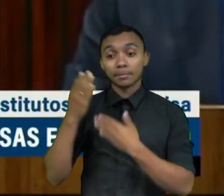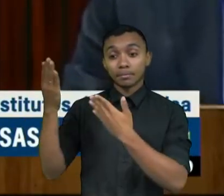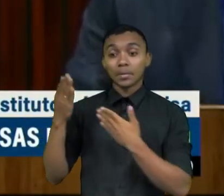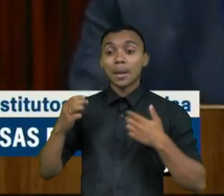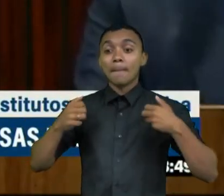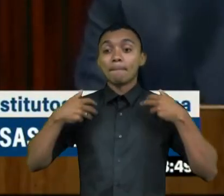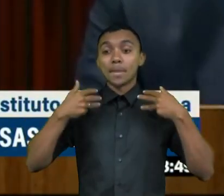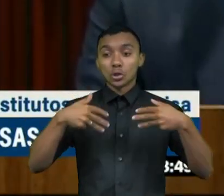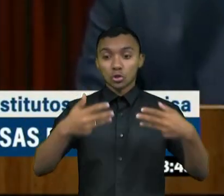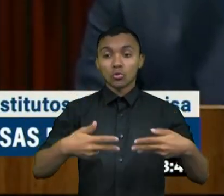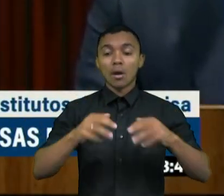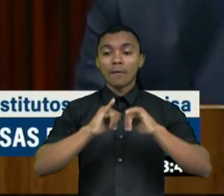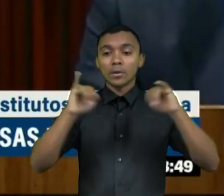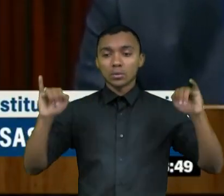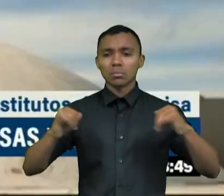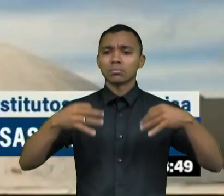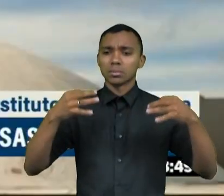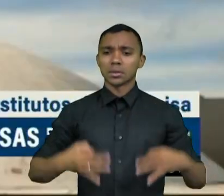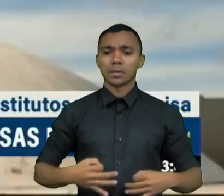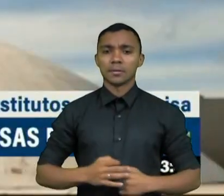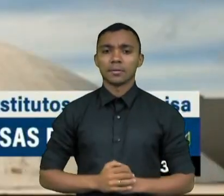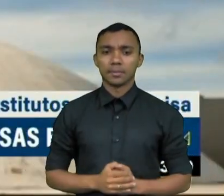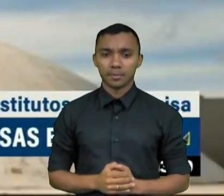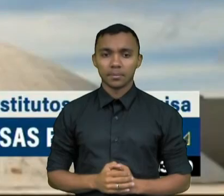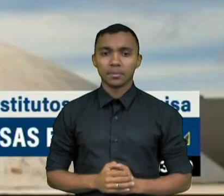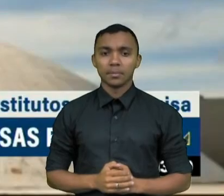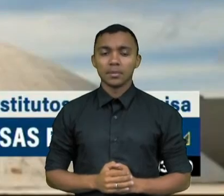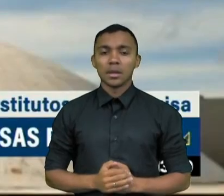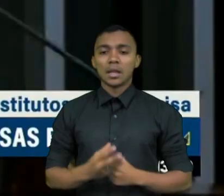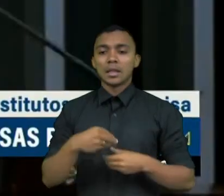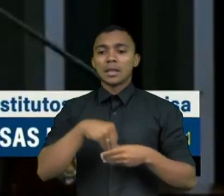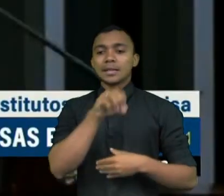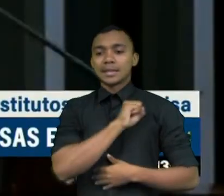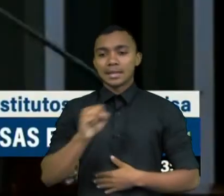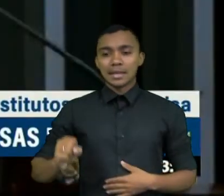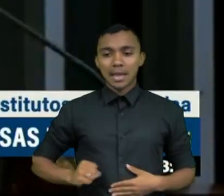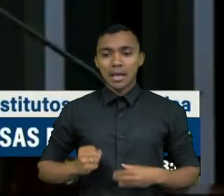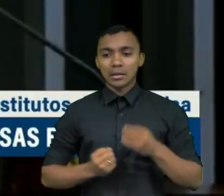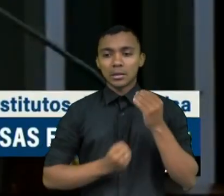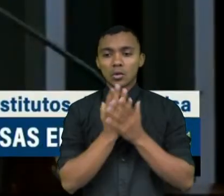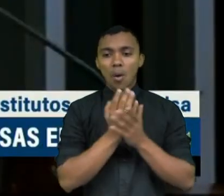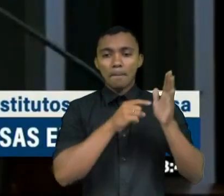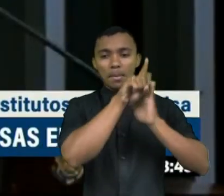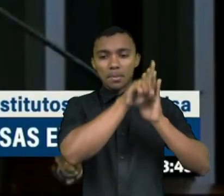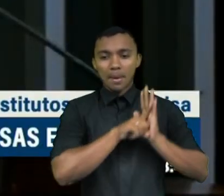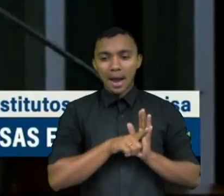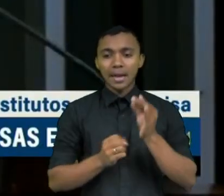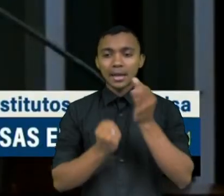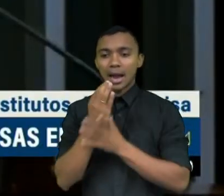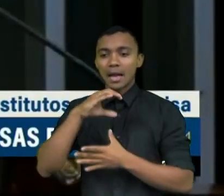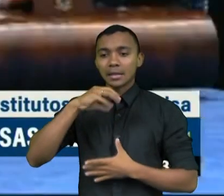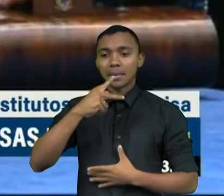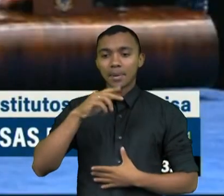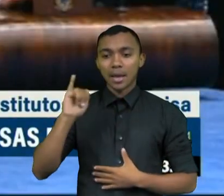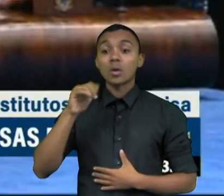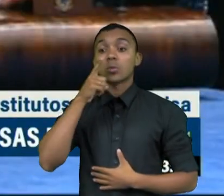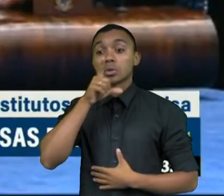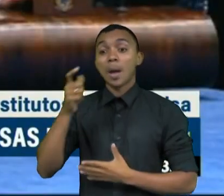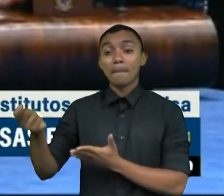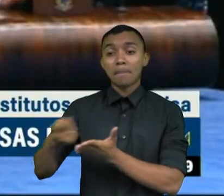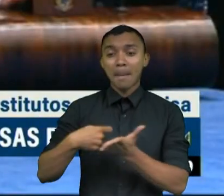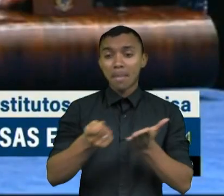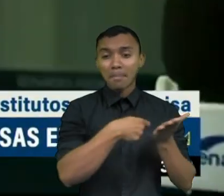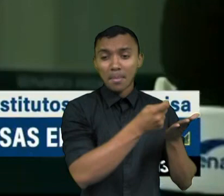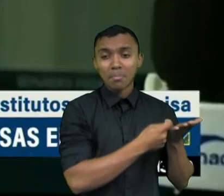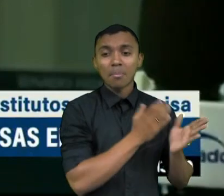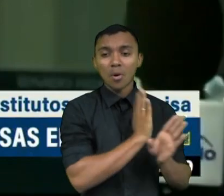alegou a ausência de justa causa. No Senado, um requerimento para uma CPI conseguiu as assinaturas necessárias para